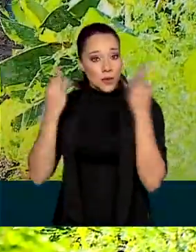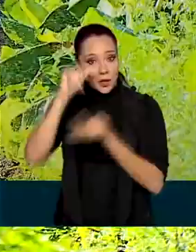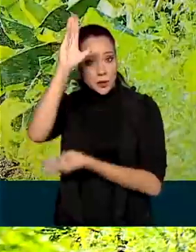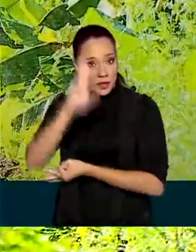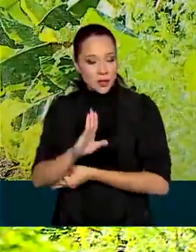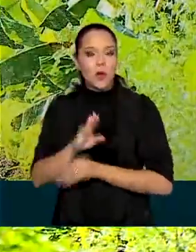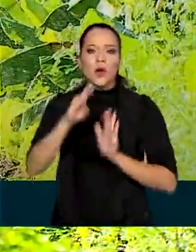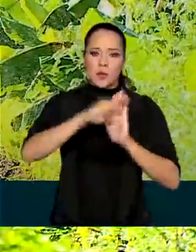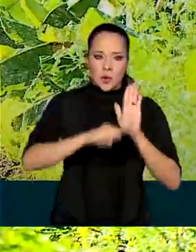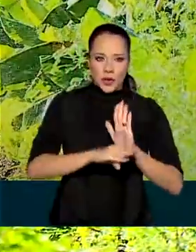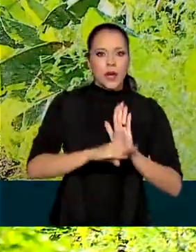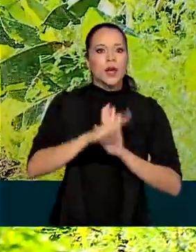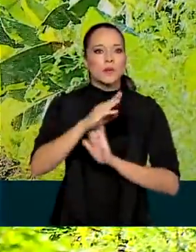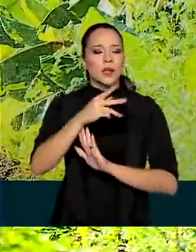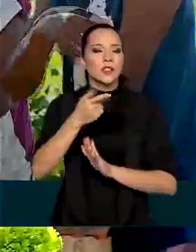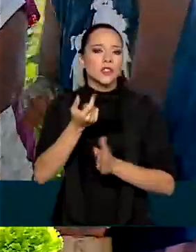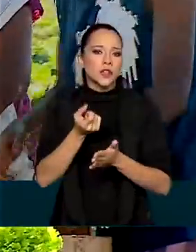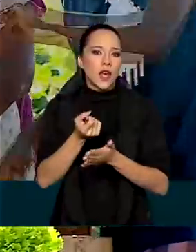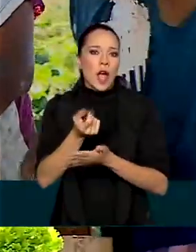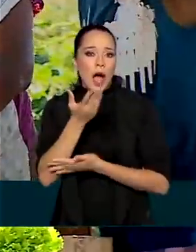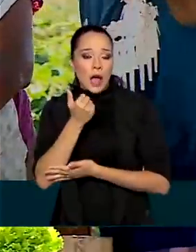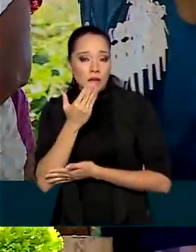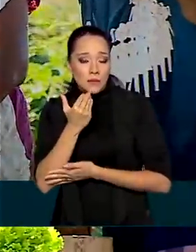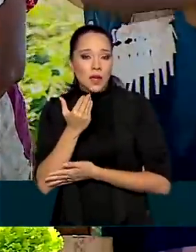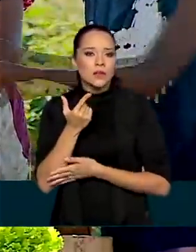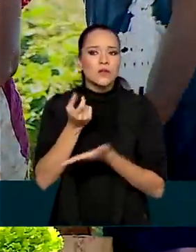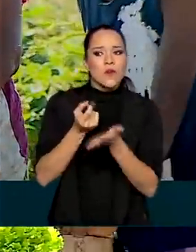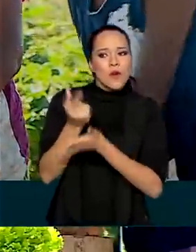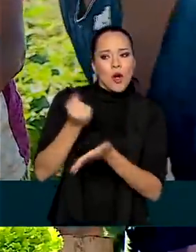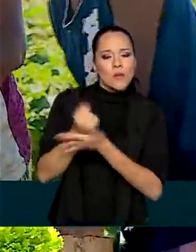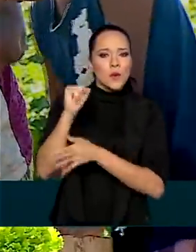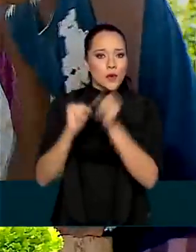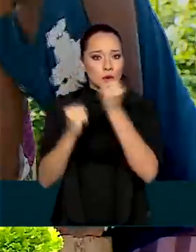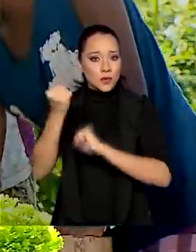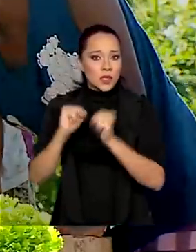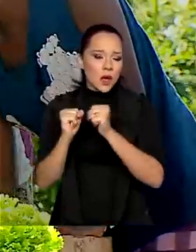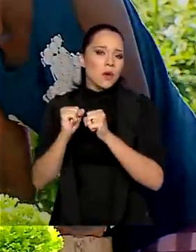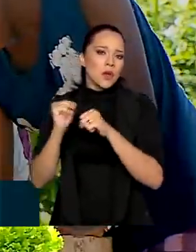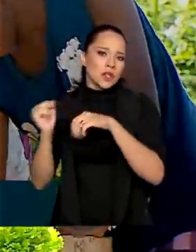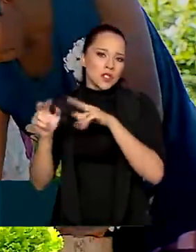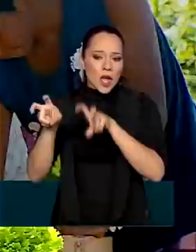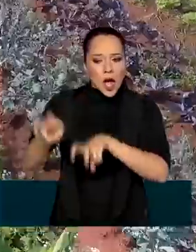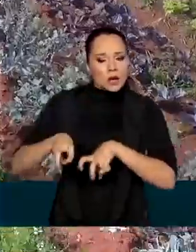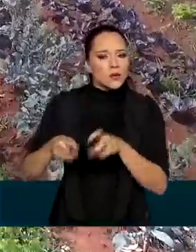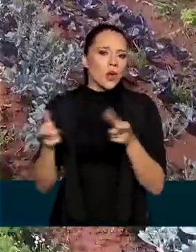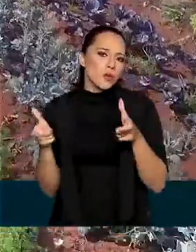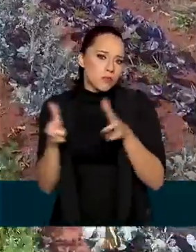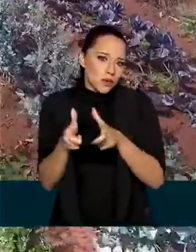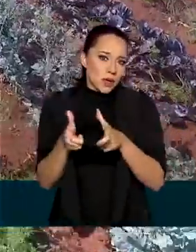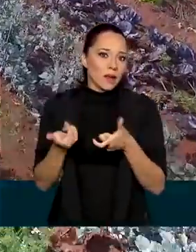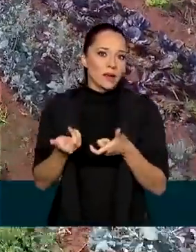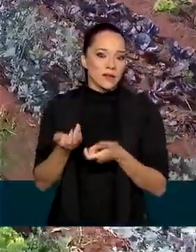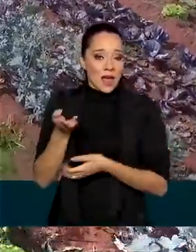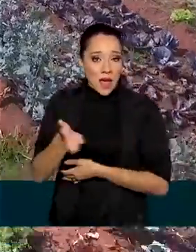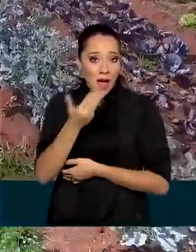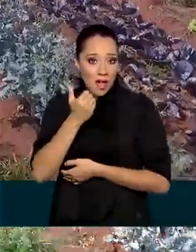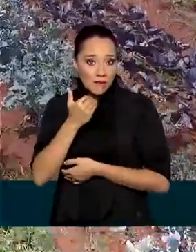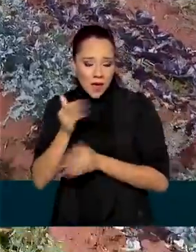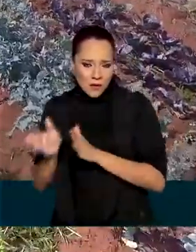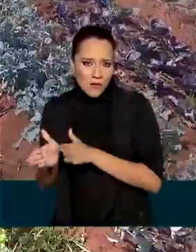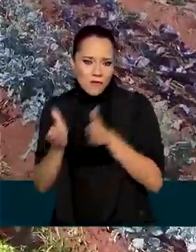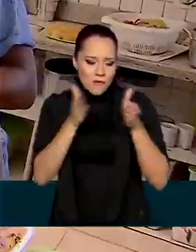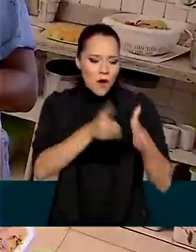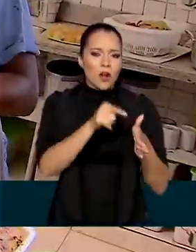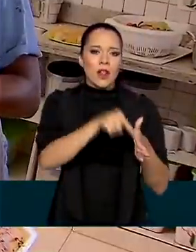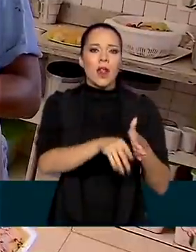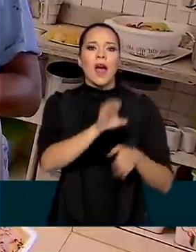o Programa de Aquisição de Alimentos, compra a produção de pequenos agricultores. Os alimentos são destinados